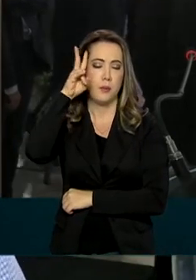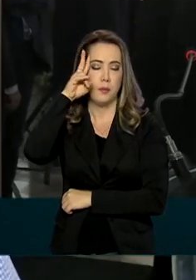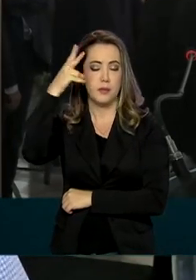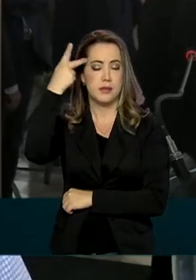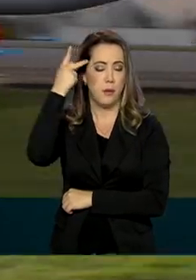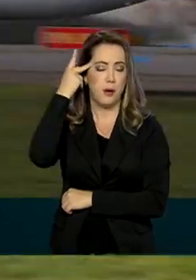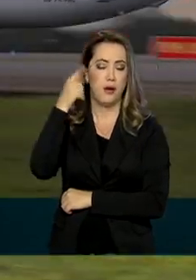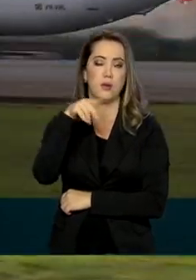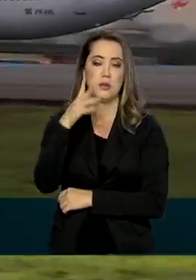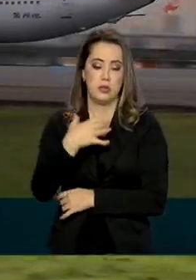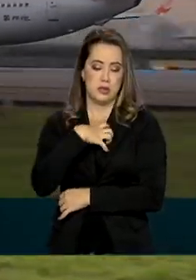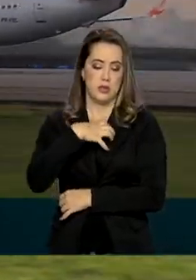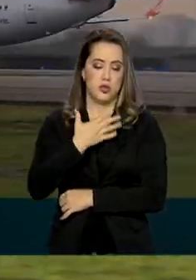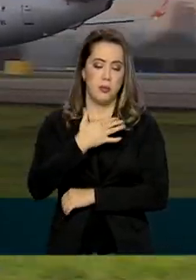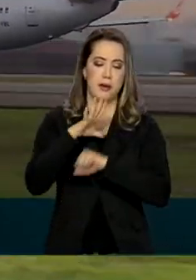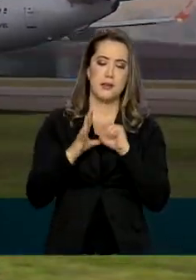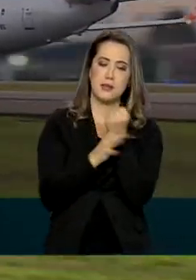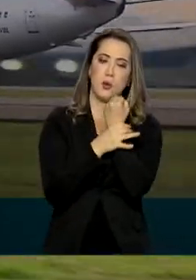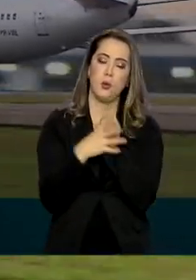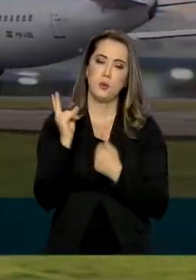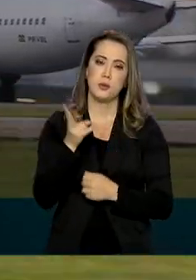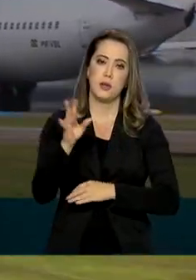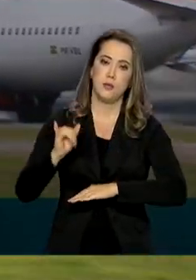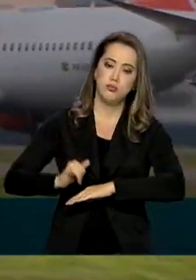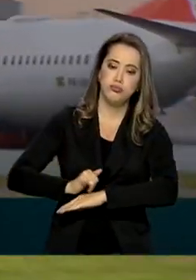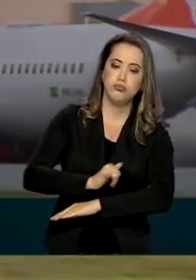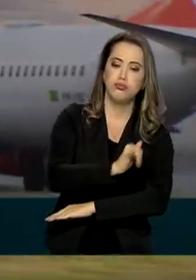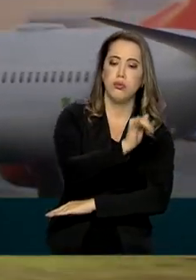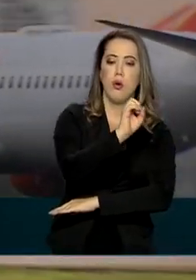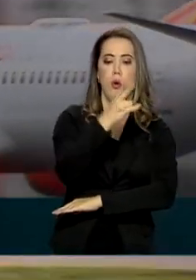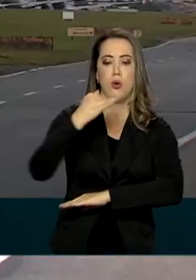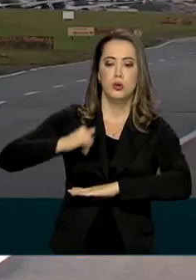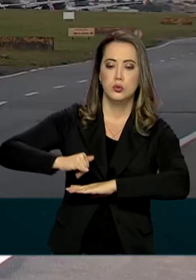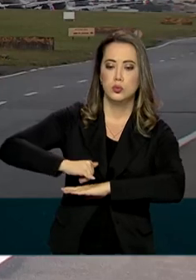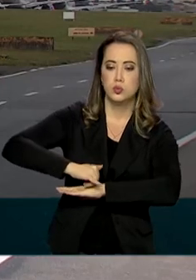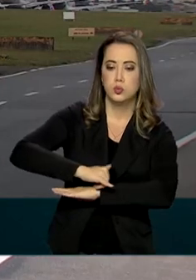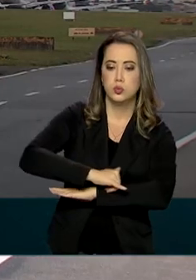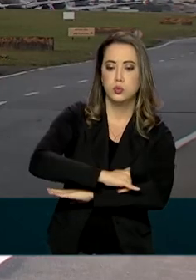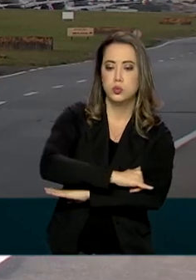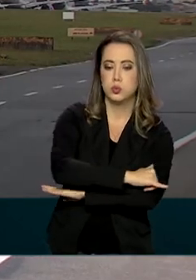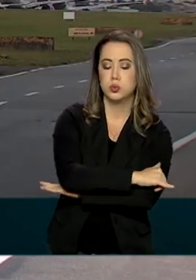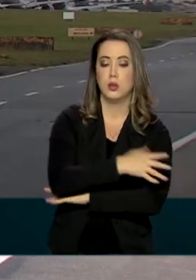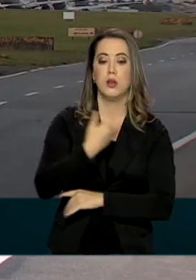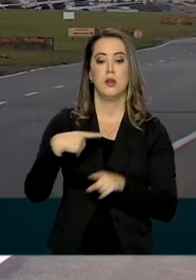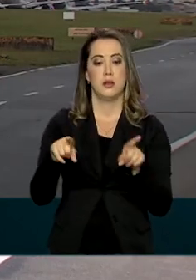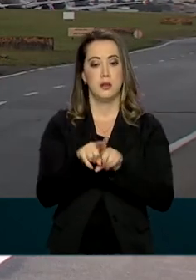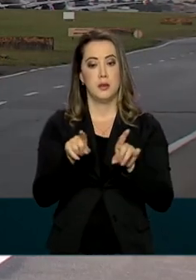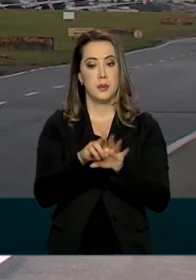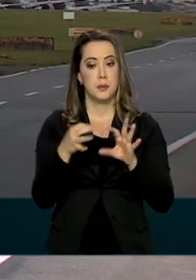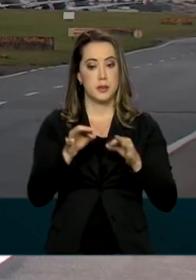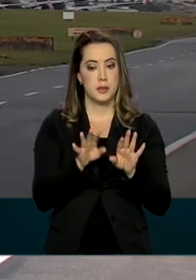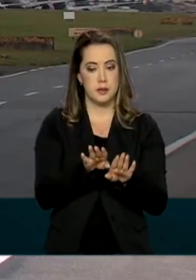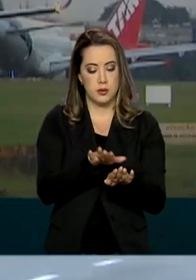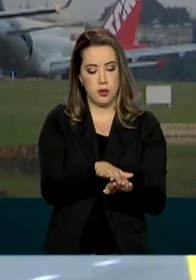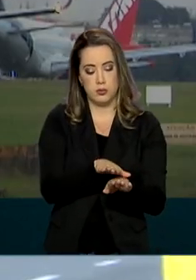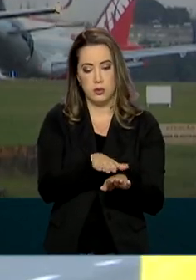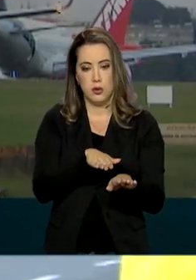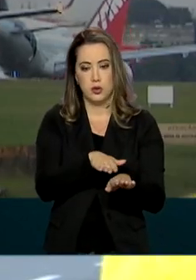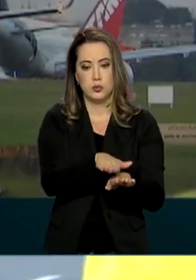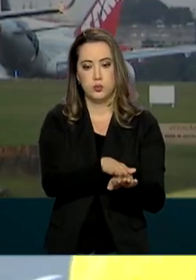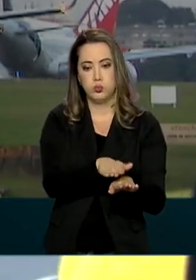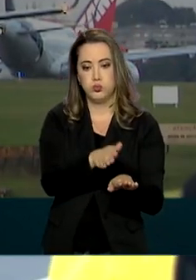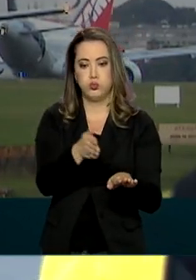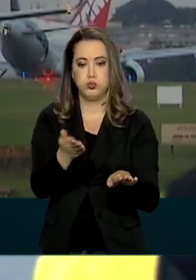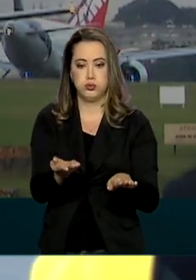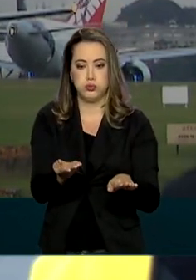pouso, em cada decolagem. Para a instalação do novo sistema de segurança, está previsto o prolongamento das áreas das duas cabeceiras da pista